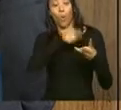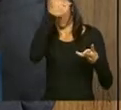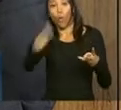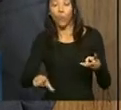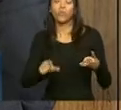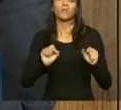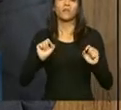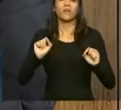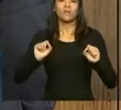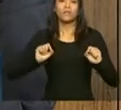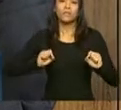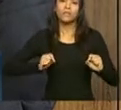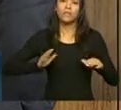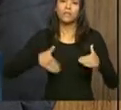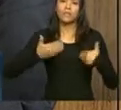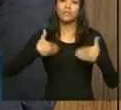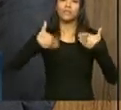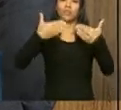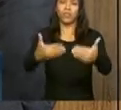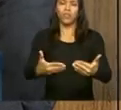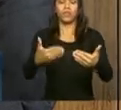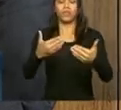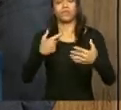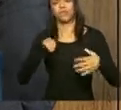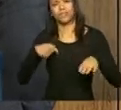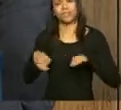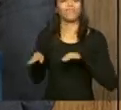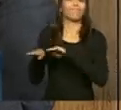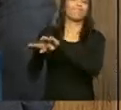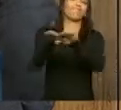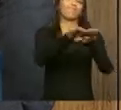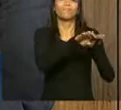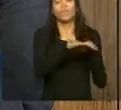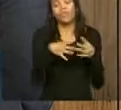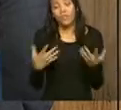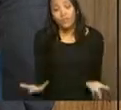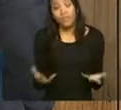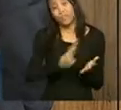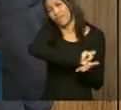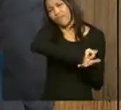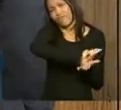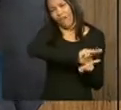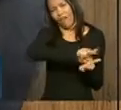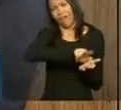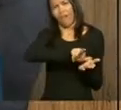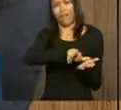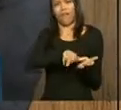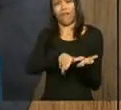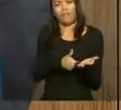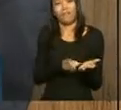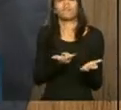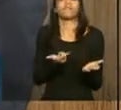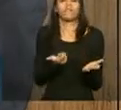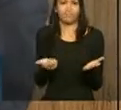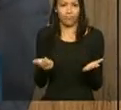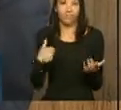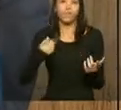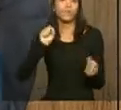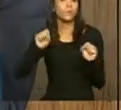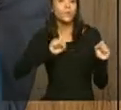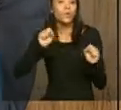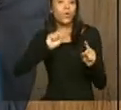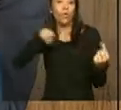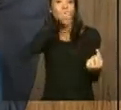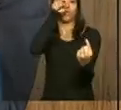padrões de comparação para os projetos. Ou seja, várias atividades em torno dessa ideia de